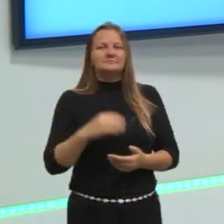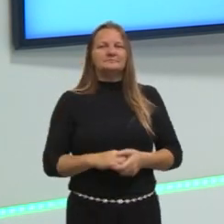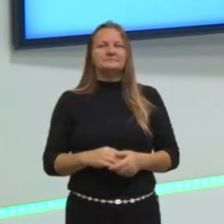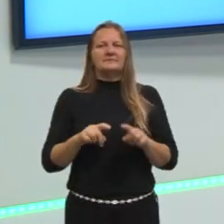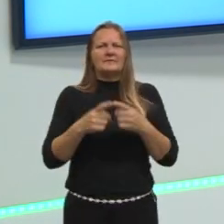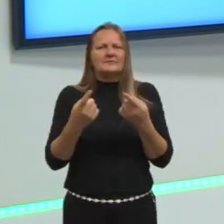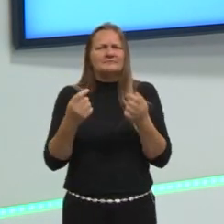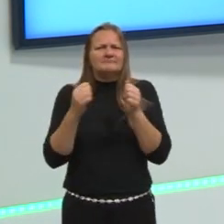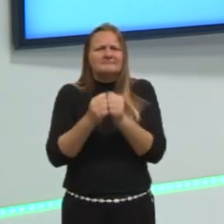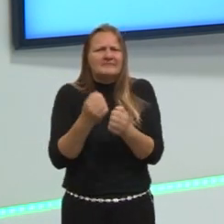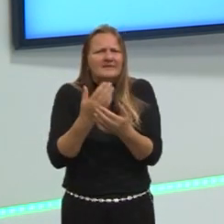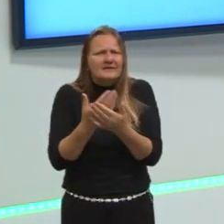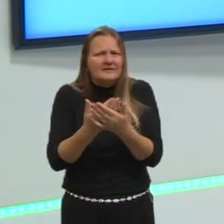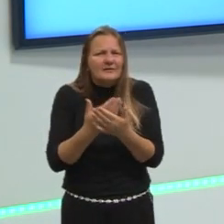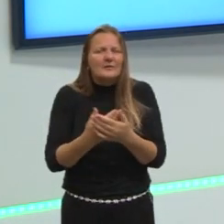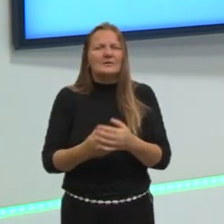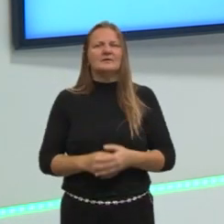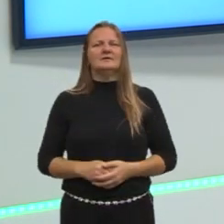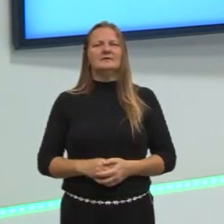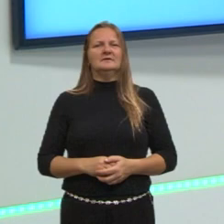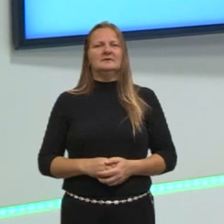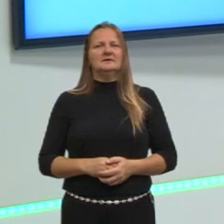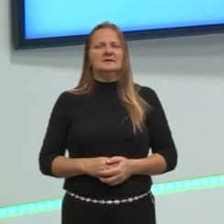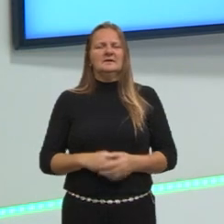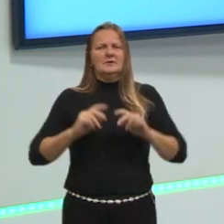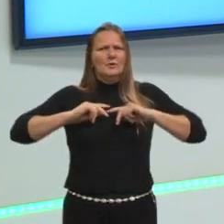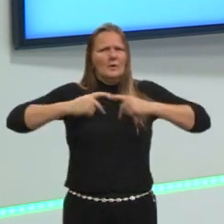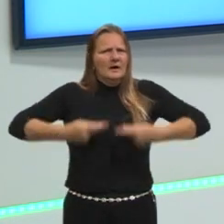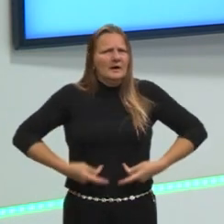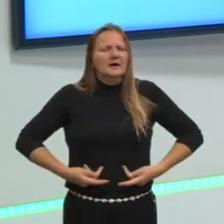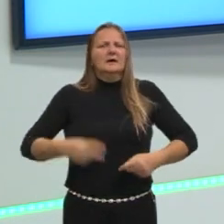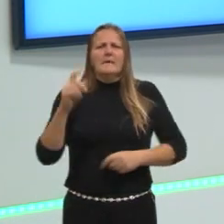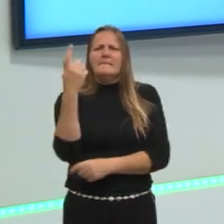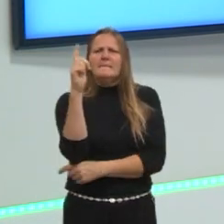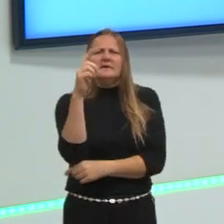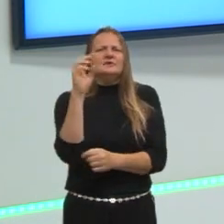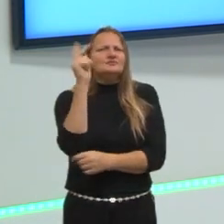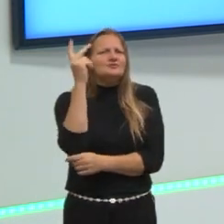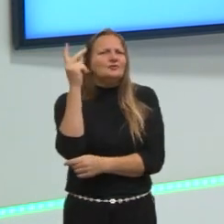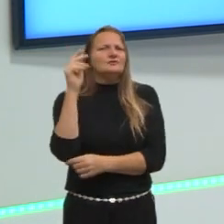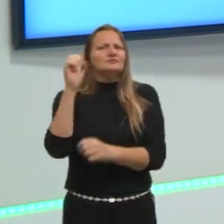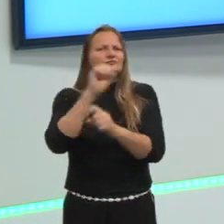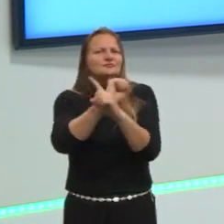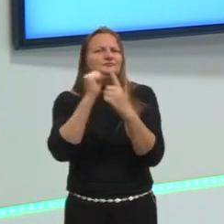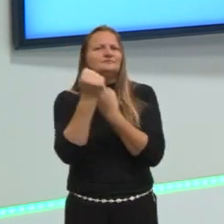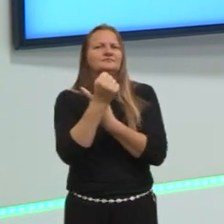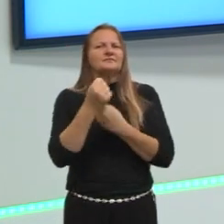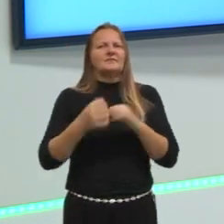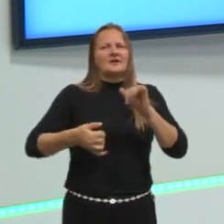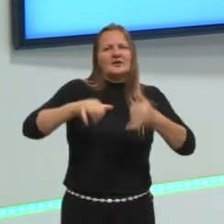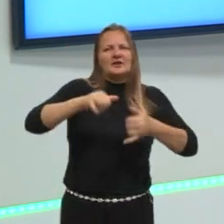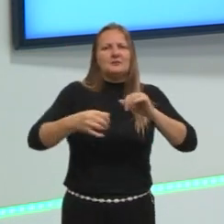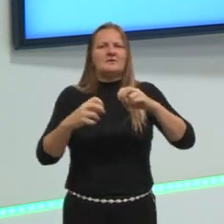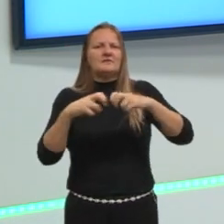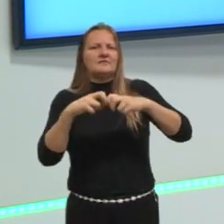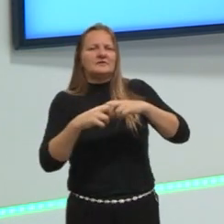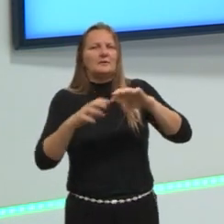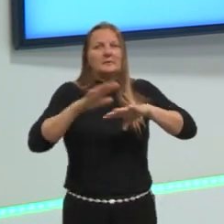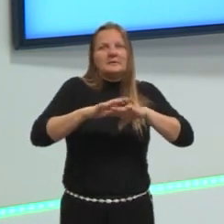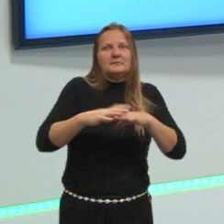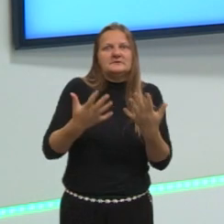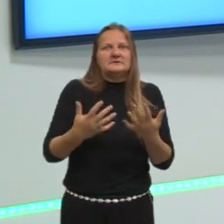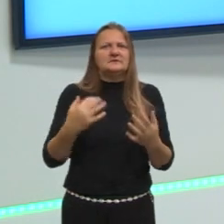acompanhei as aulas de ciências humanas, geografia, história, sociologia, química, física, matemática.